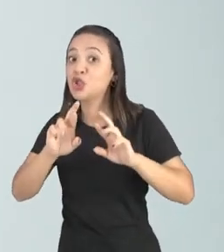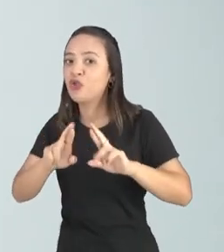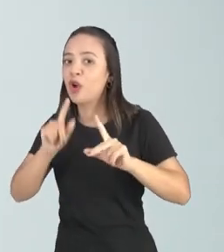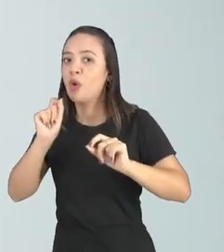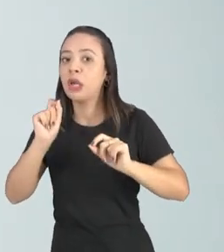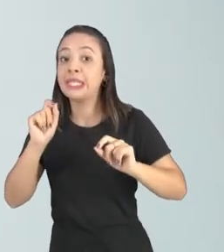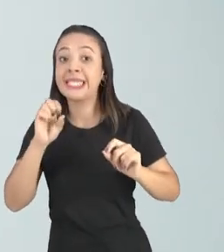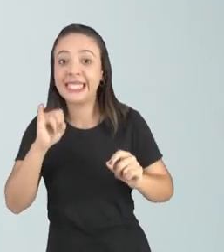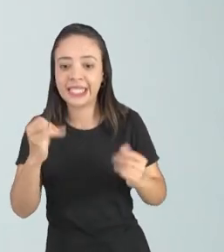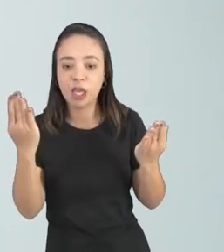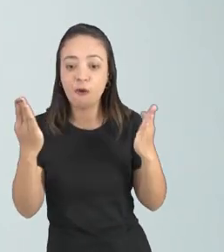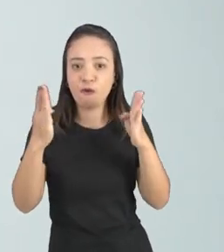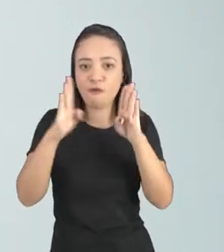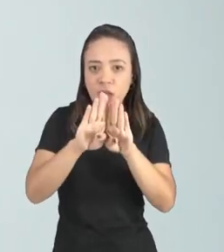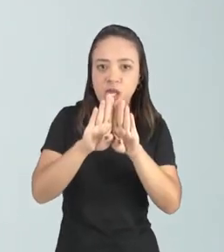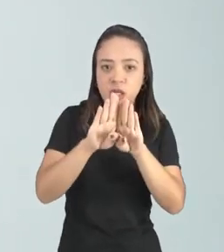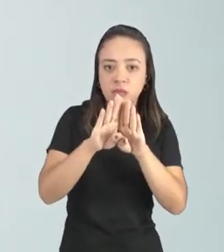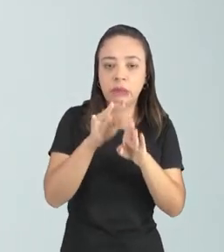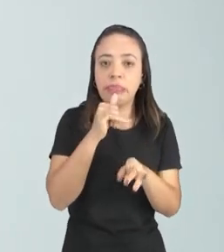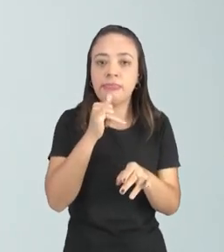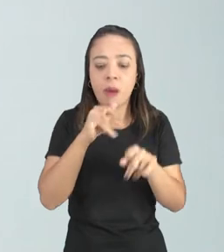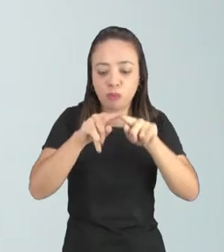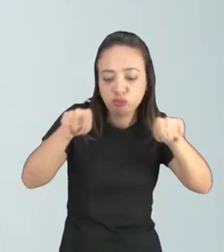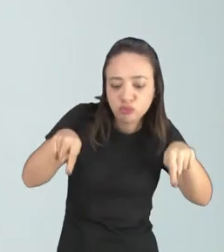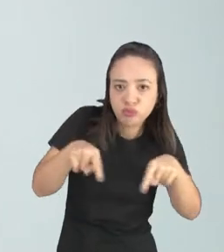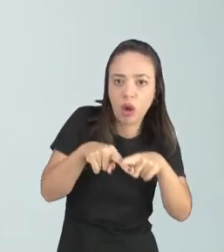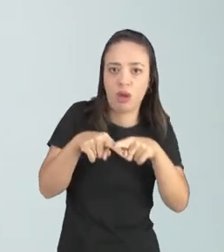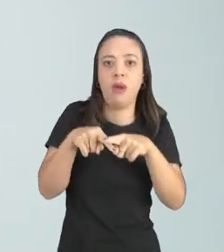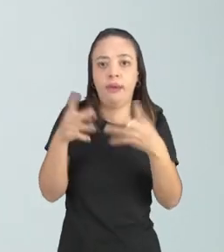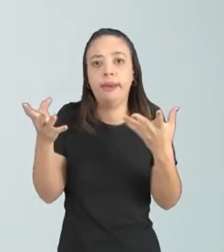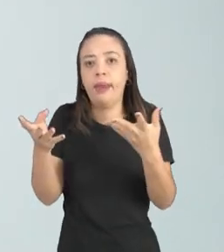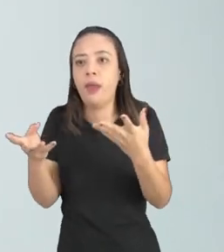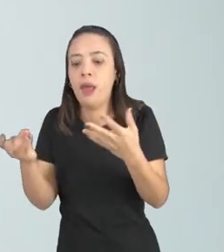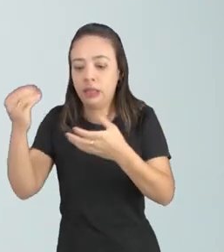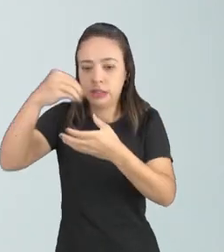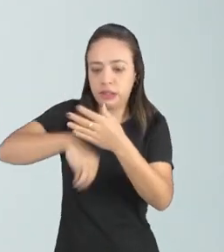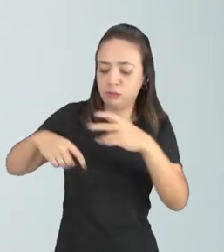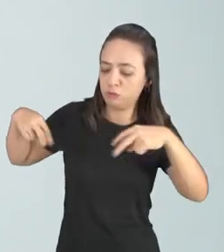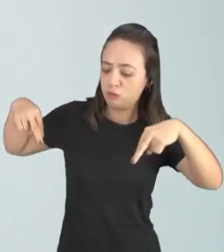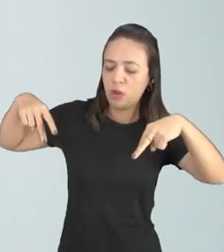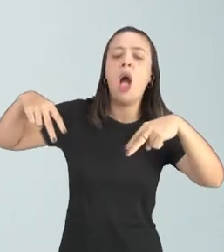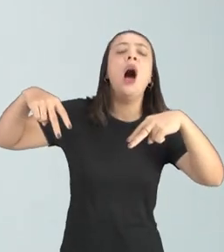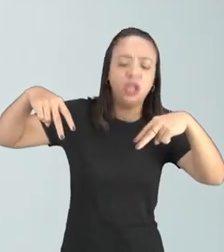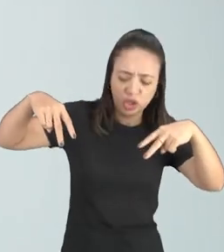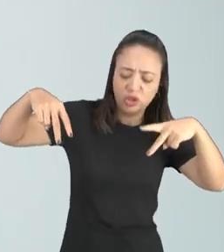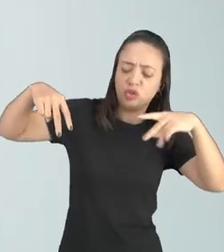circulação não há luz né então aquela bactéria lá ter probabilidade de contágio muito maior